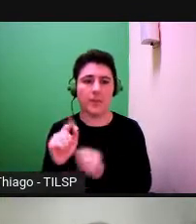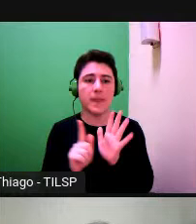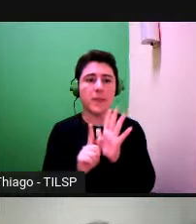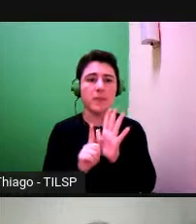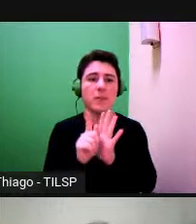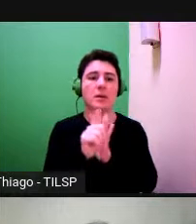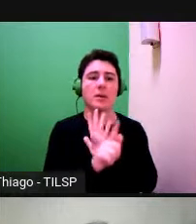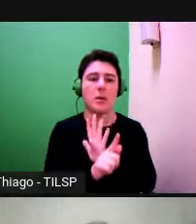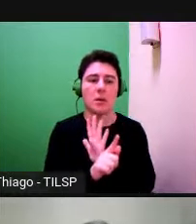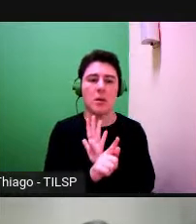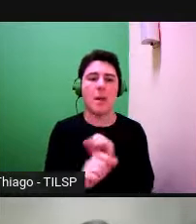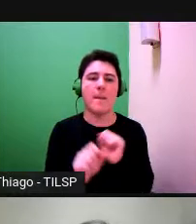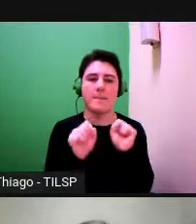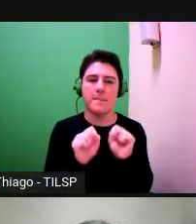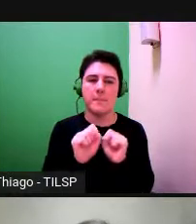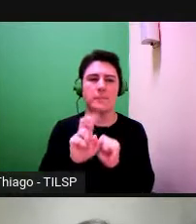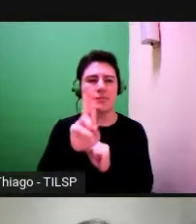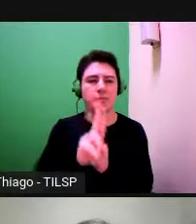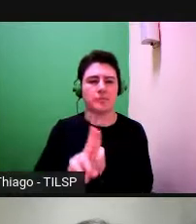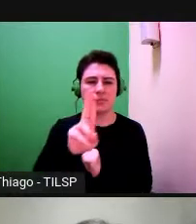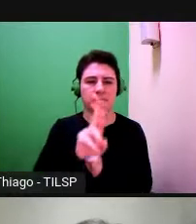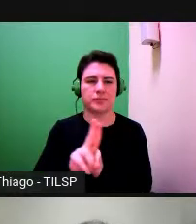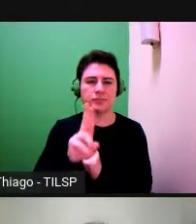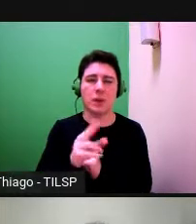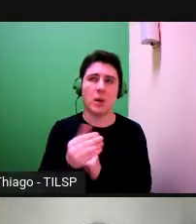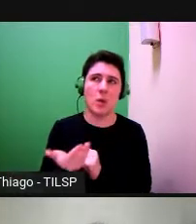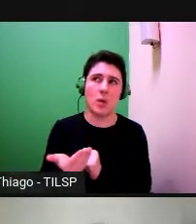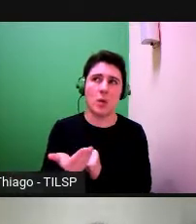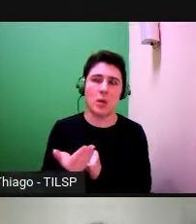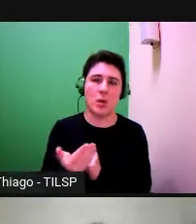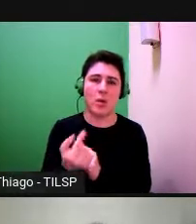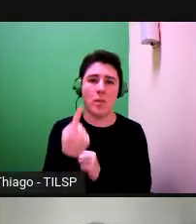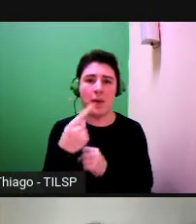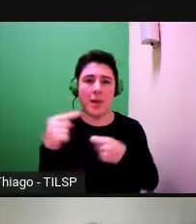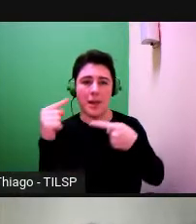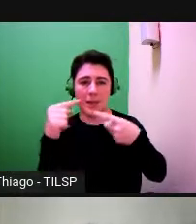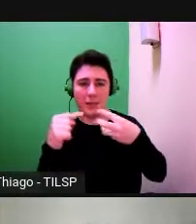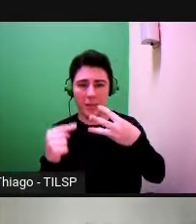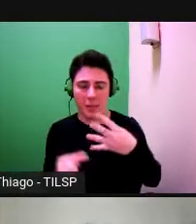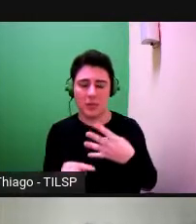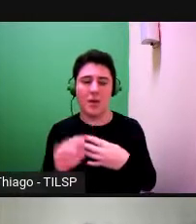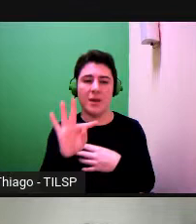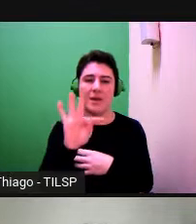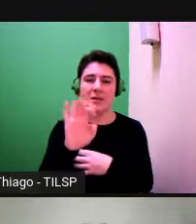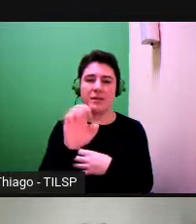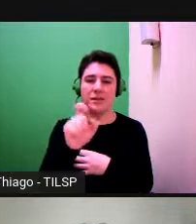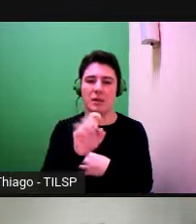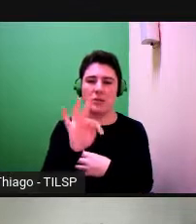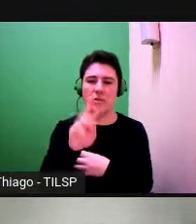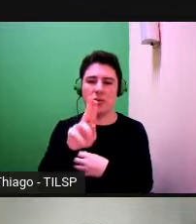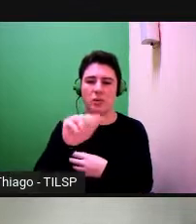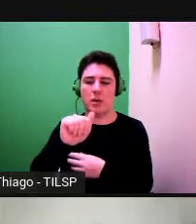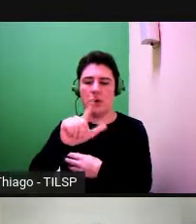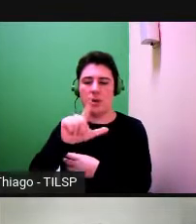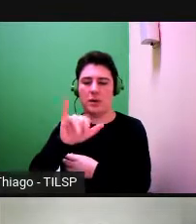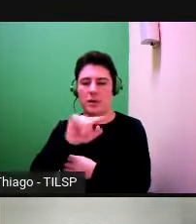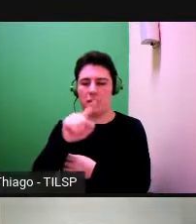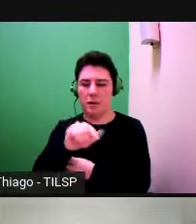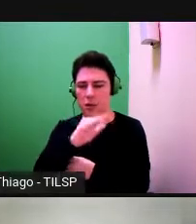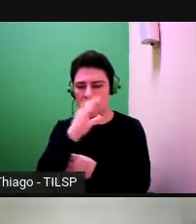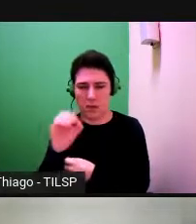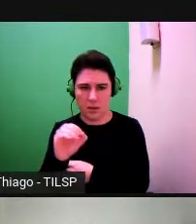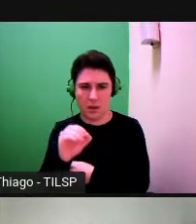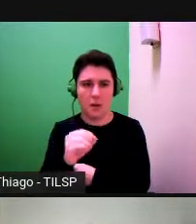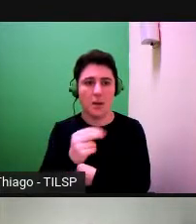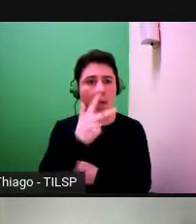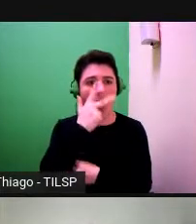pode ser usado como um elemento de textualização nos textos de divulgação científica parece ser